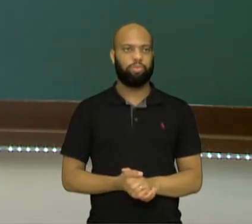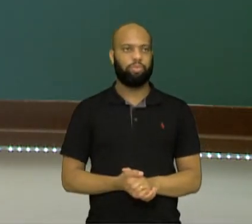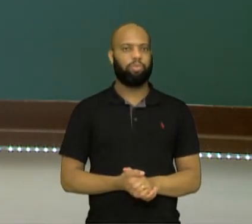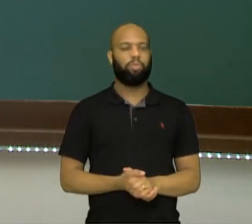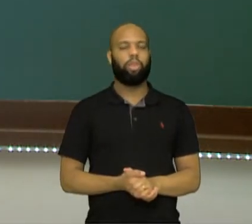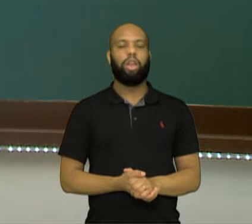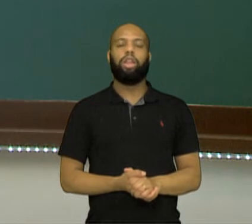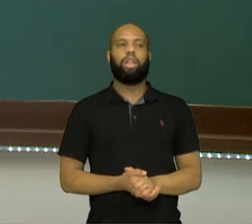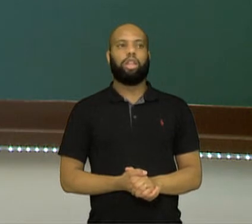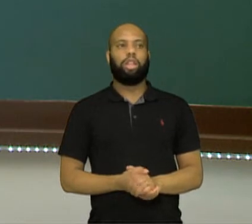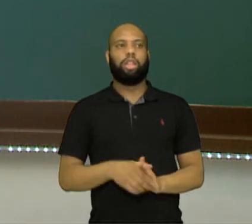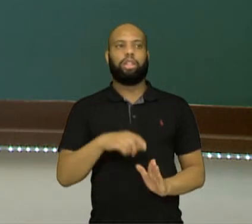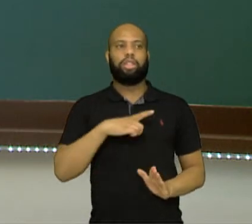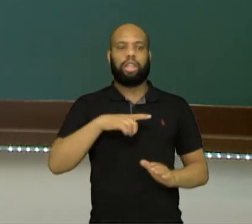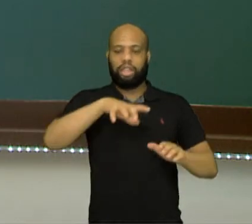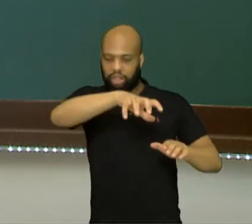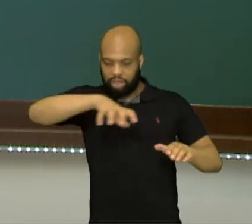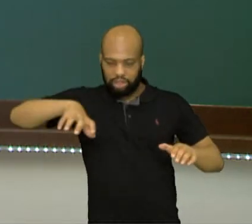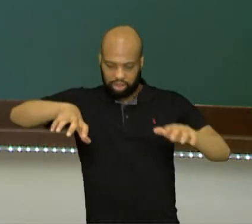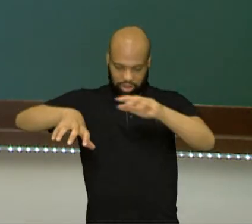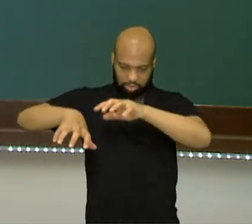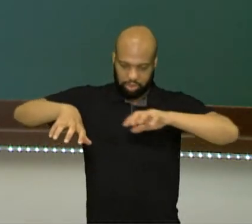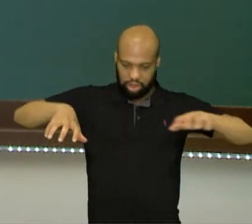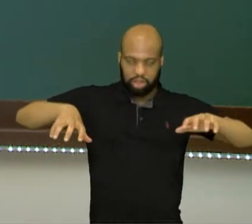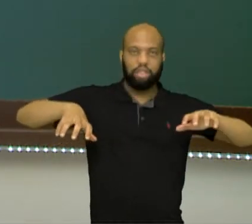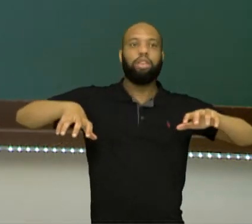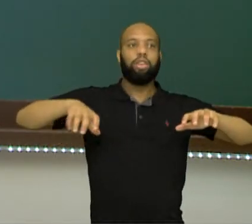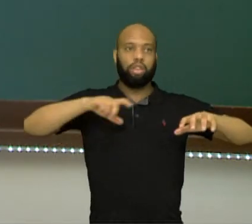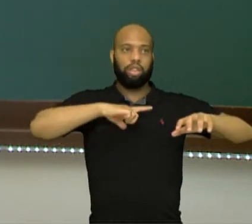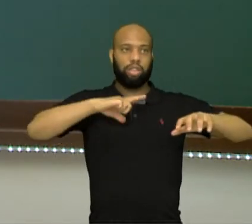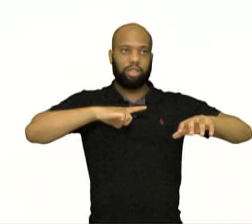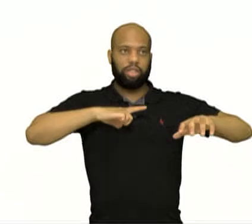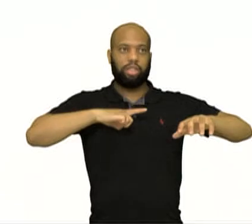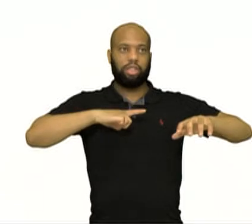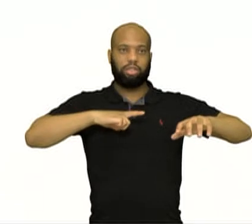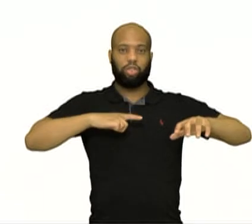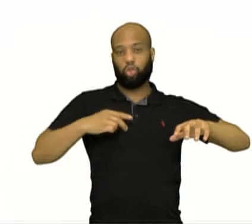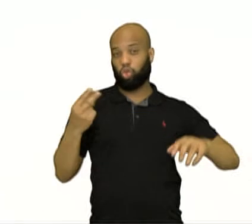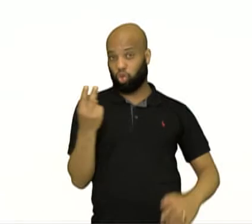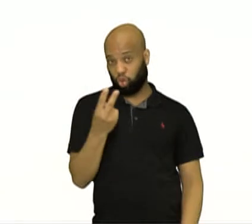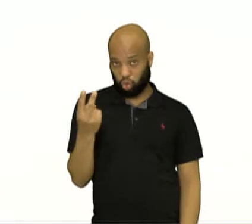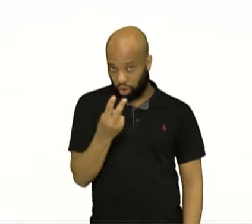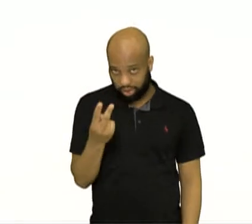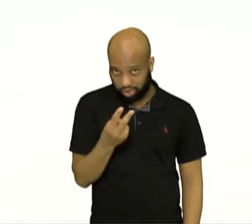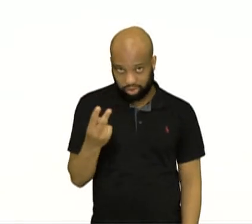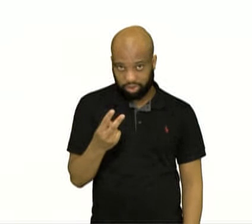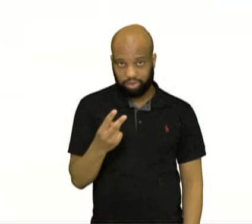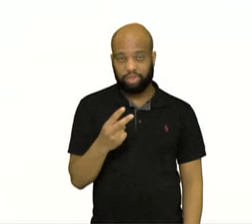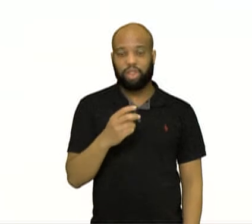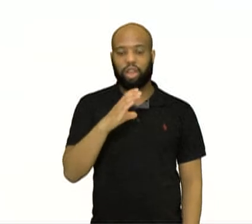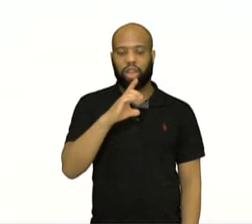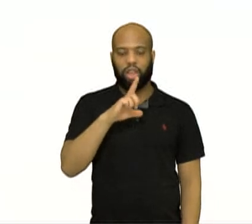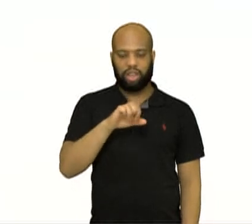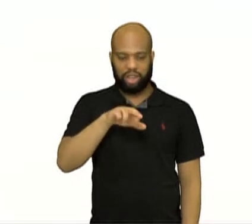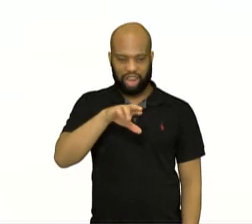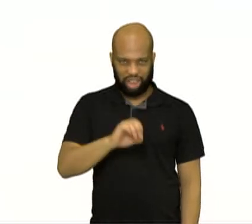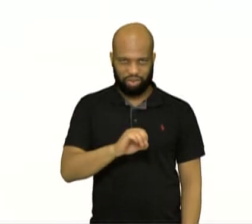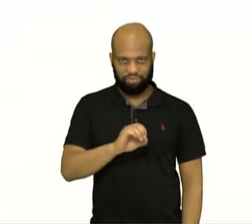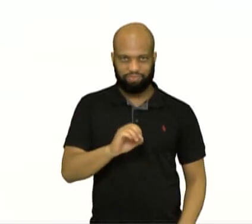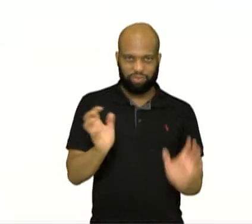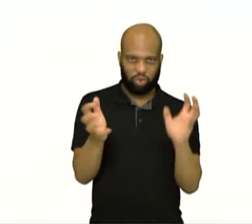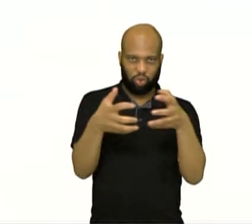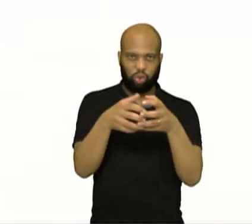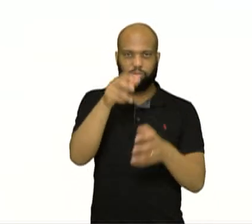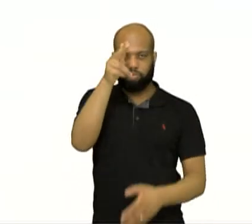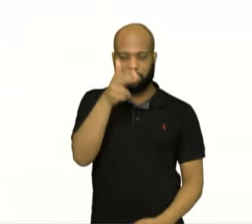E a gente vai ter a divisão, então, do clero em clero secular e clero regular, tá? Então a vai ter o